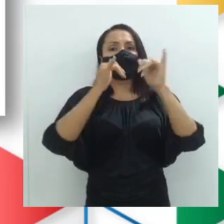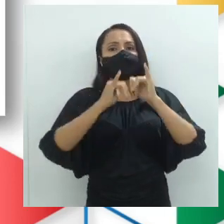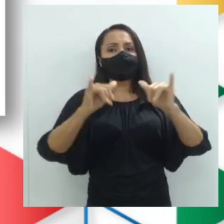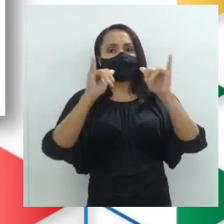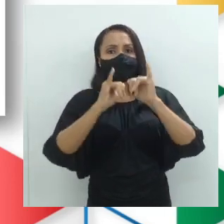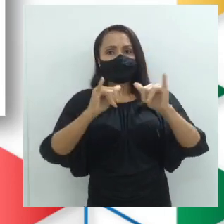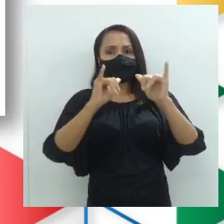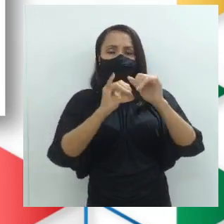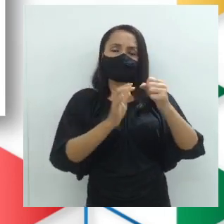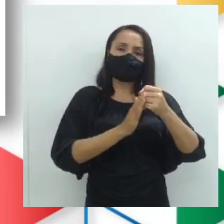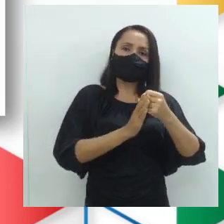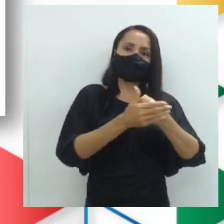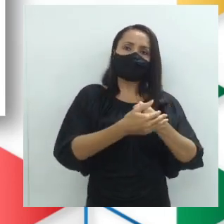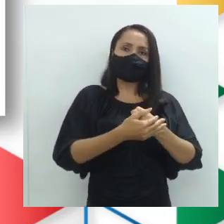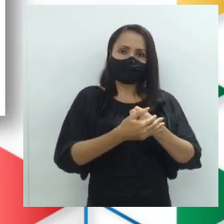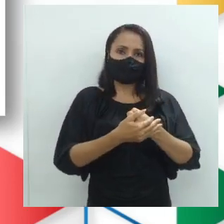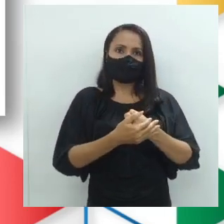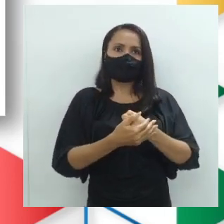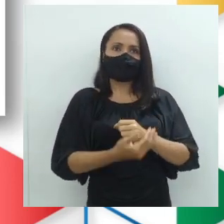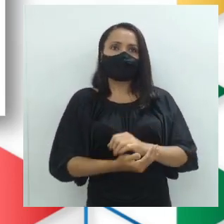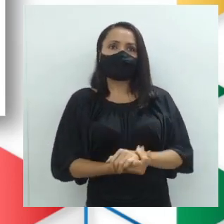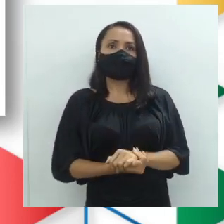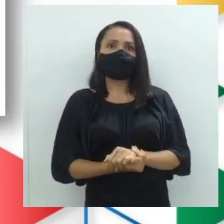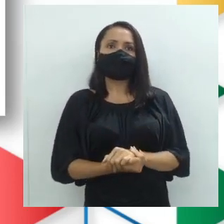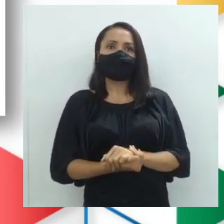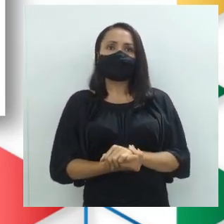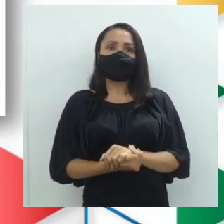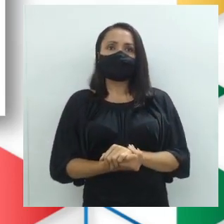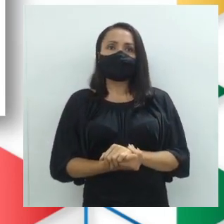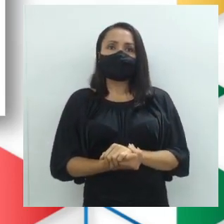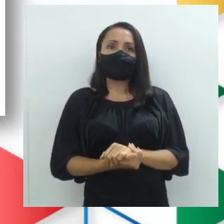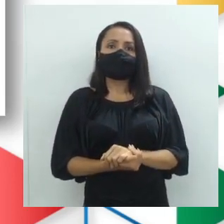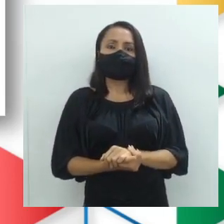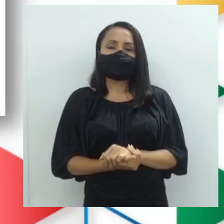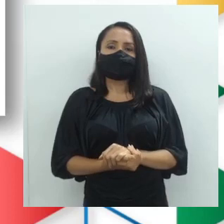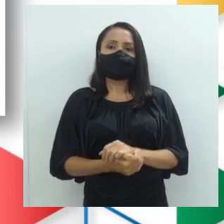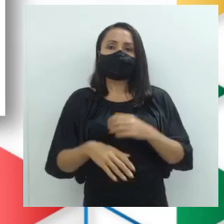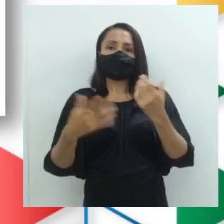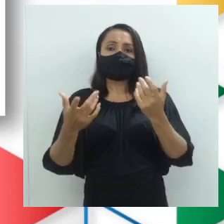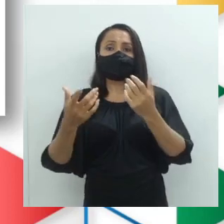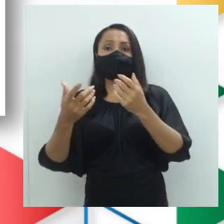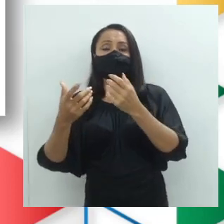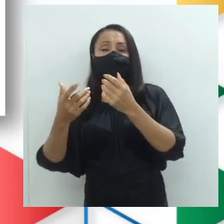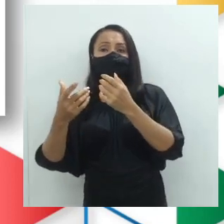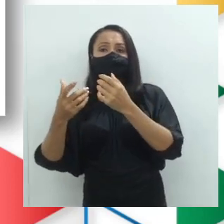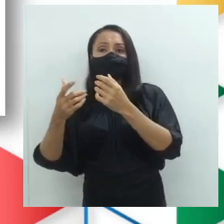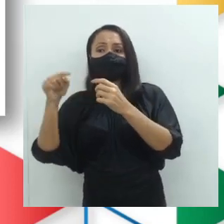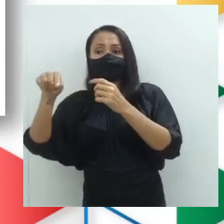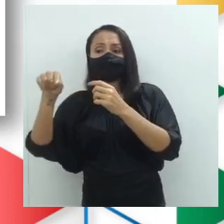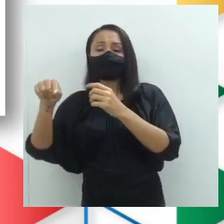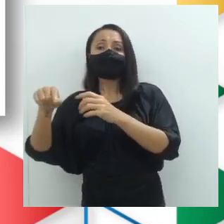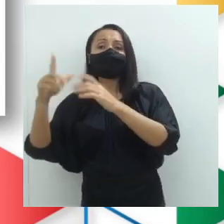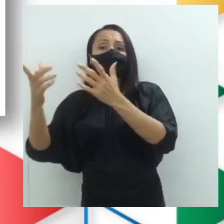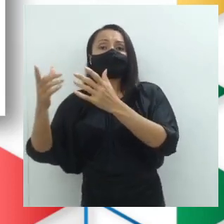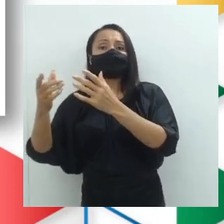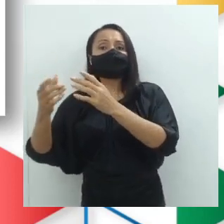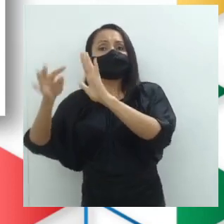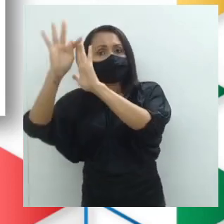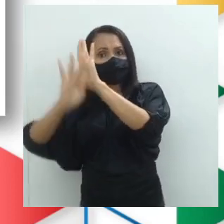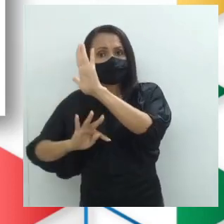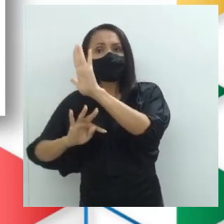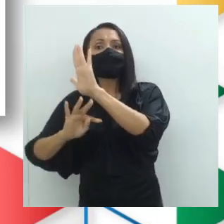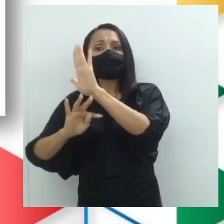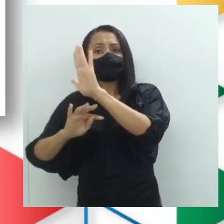explícitas, que são as postas, e as implícitas, que são aquelas que estão na intencionalidade do